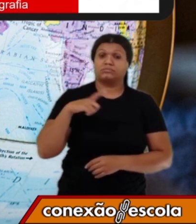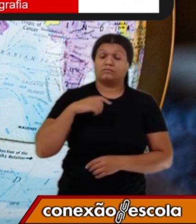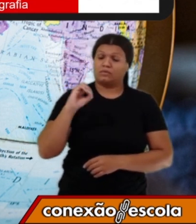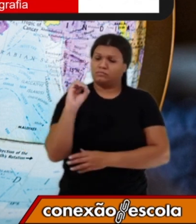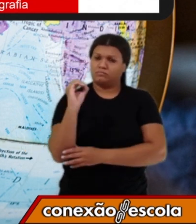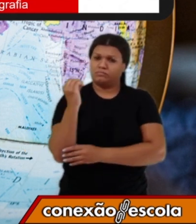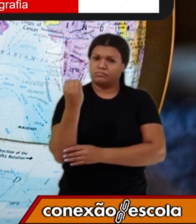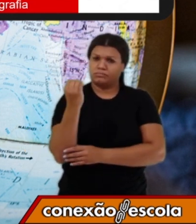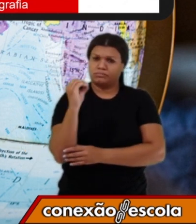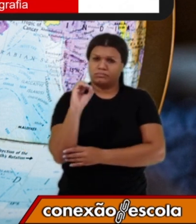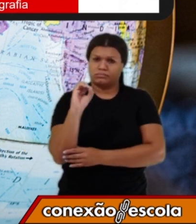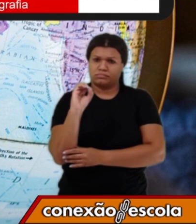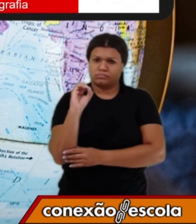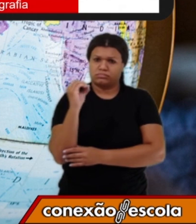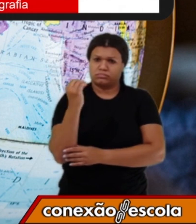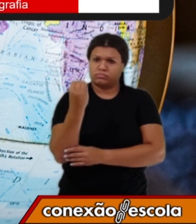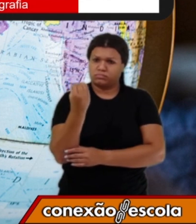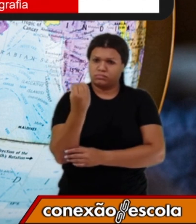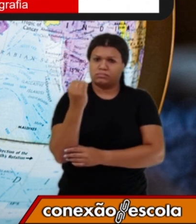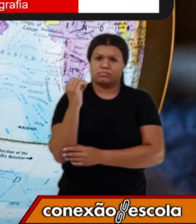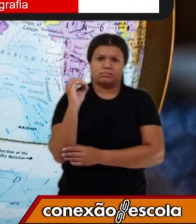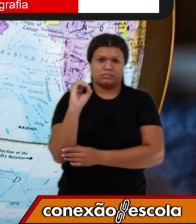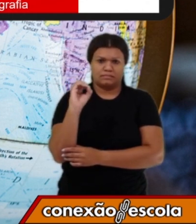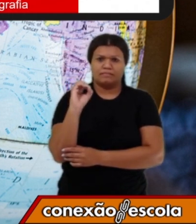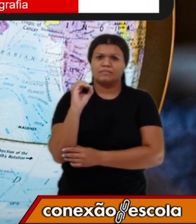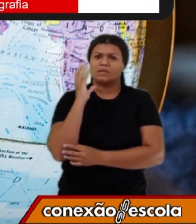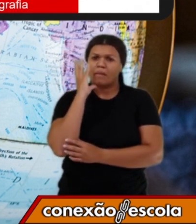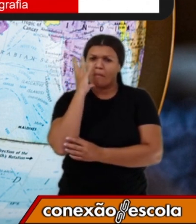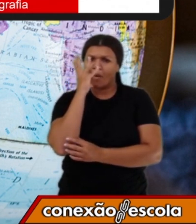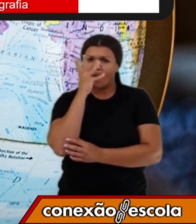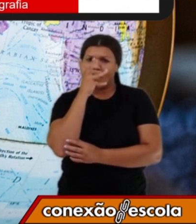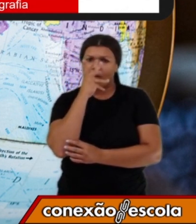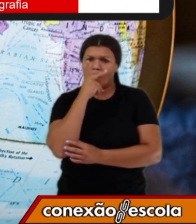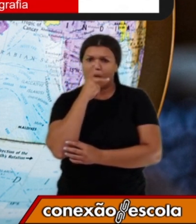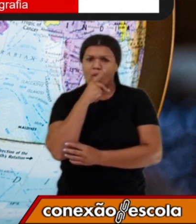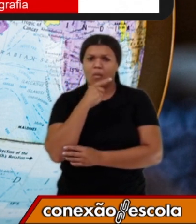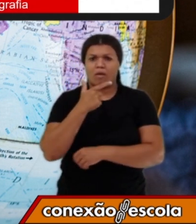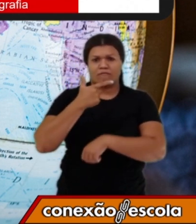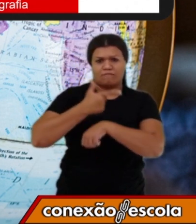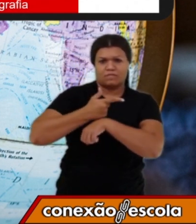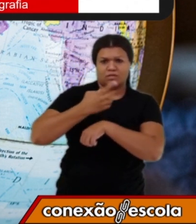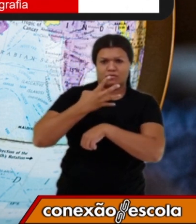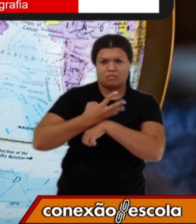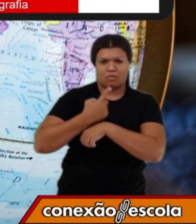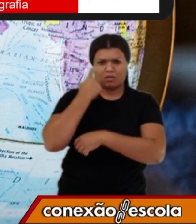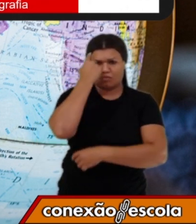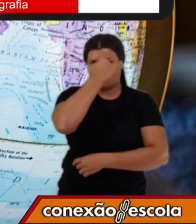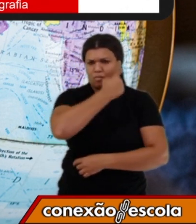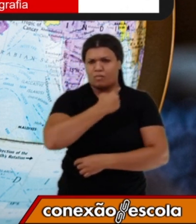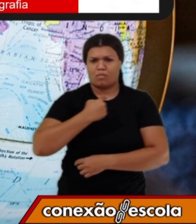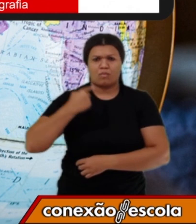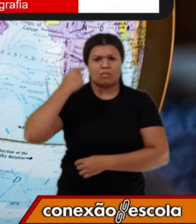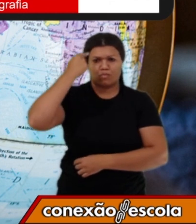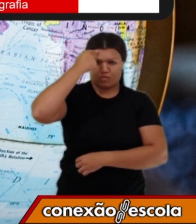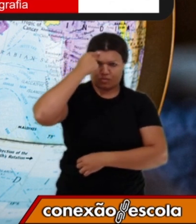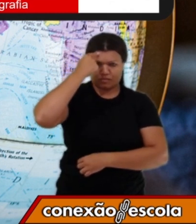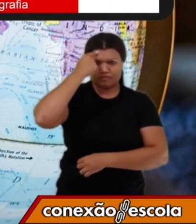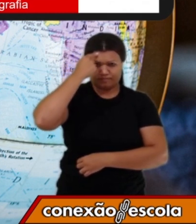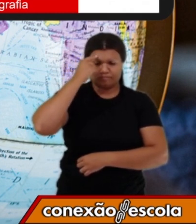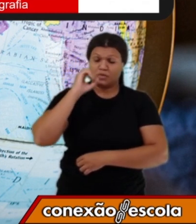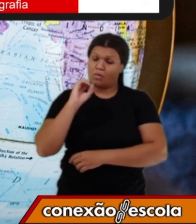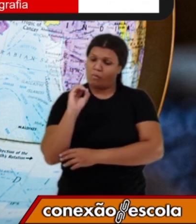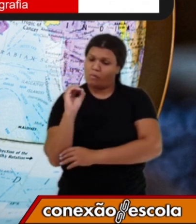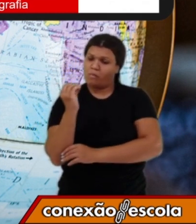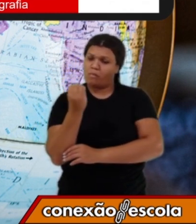duração de aproximadamente 24 horas. Esse movimento é